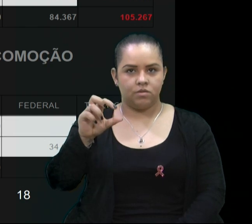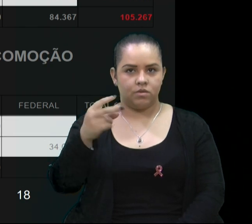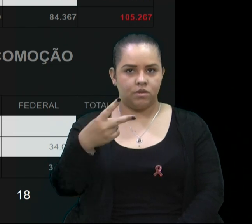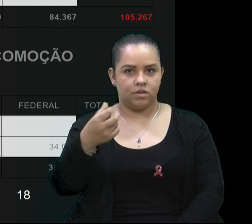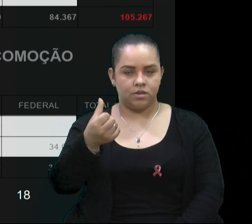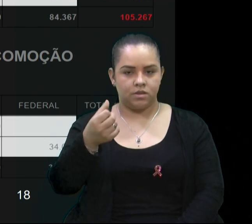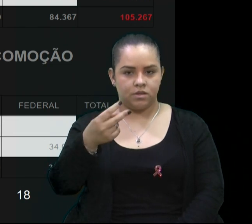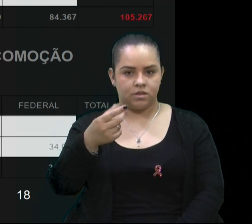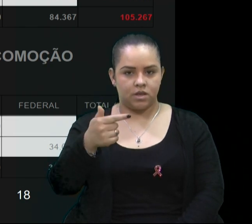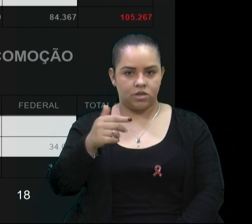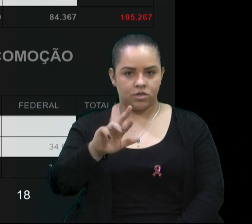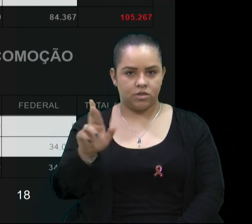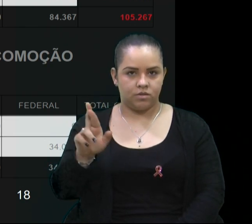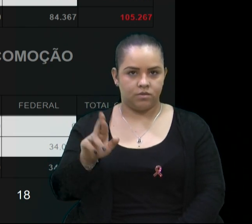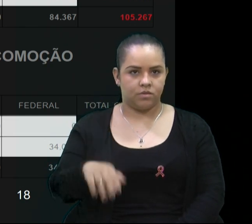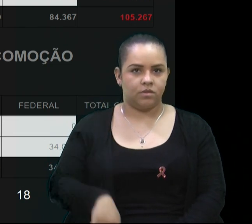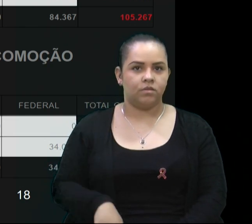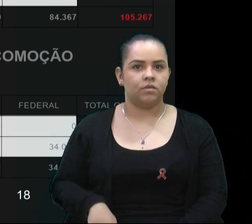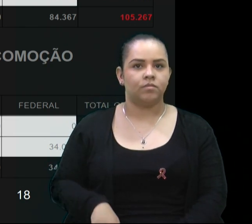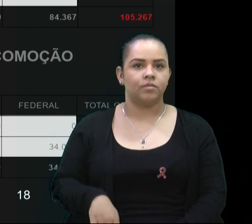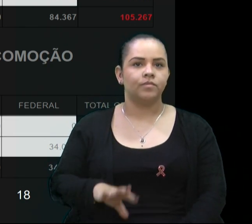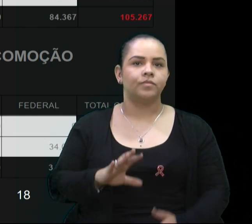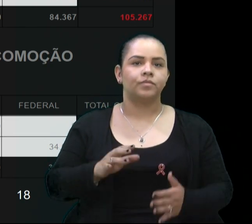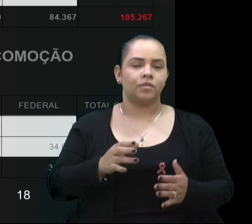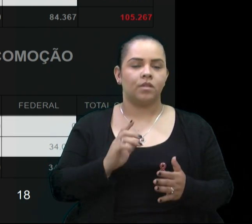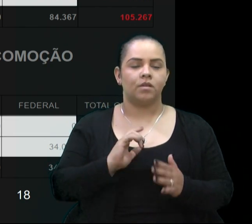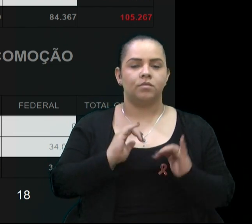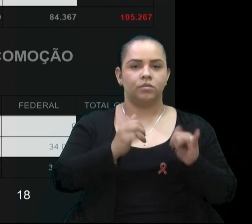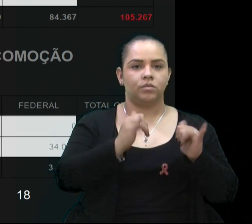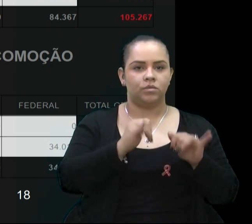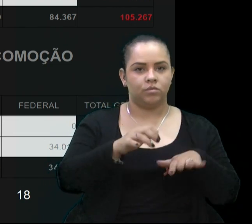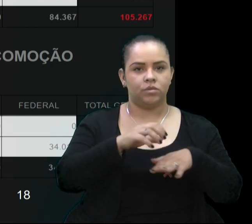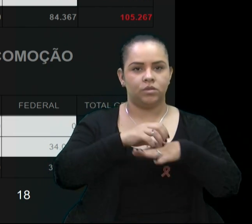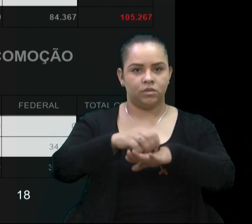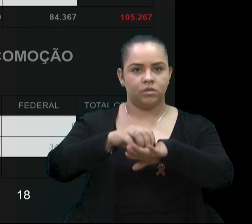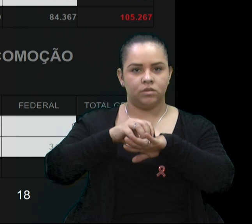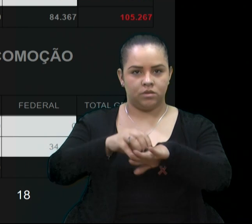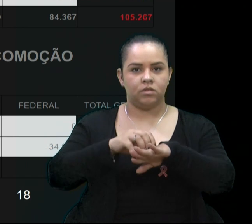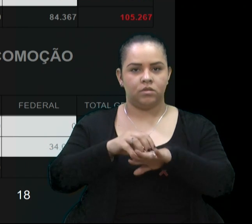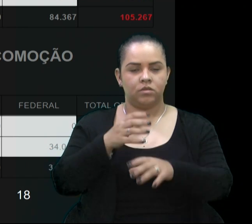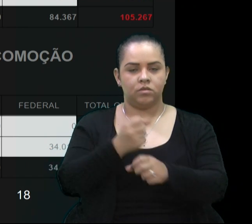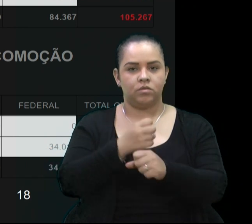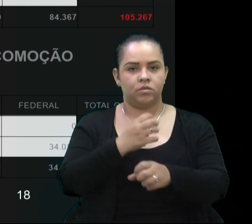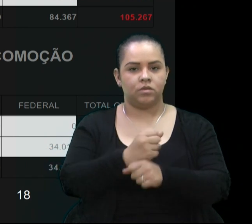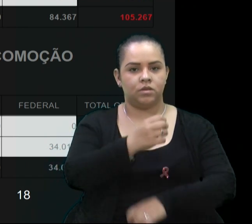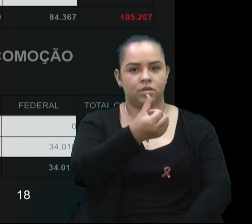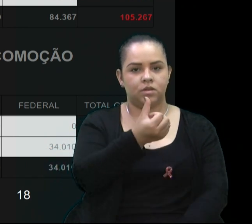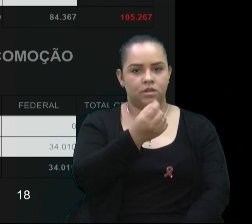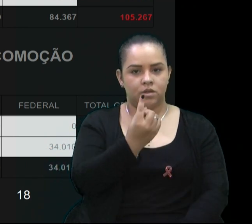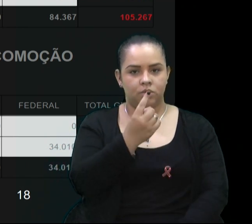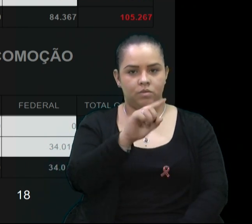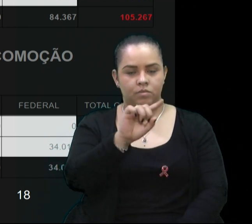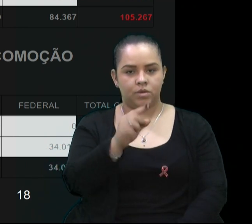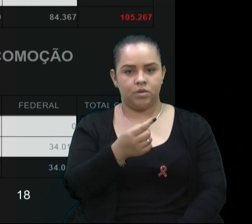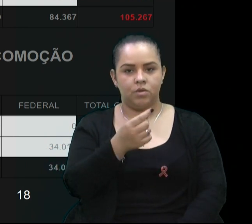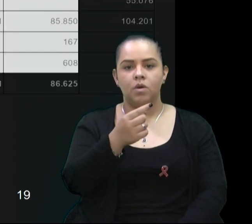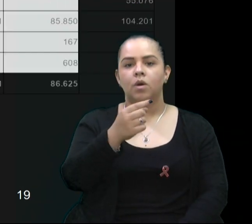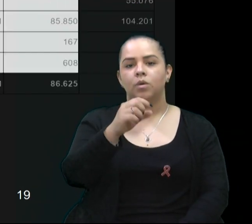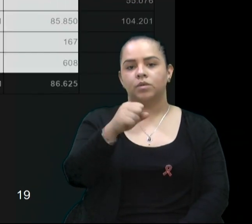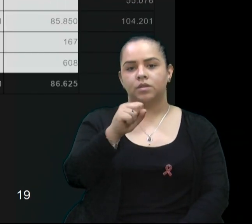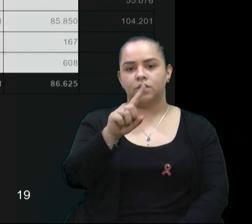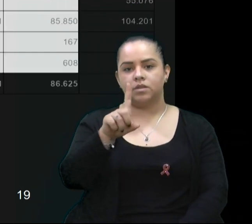Passagem e locomoção, total, foram gastos R$ 61.815,00,